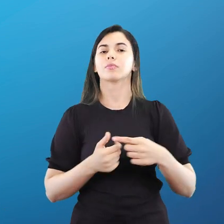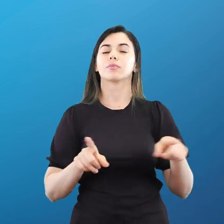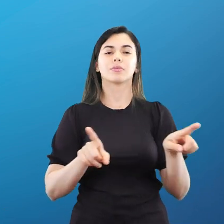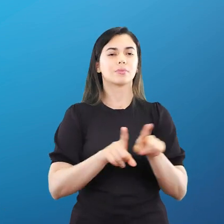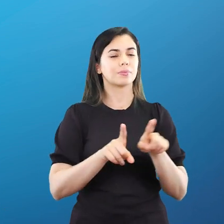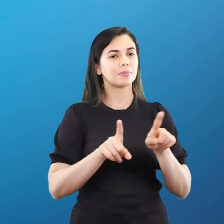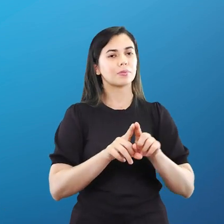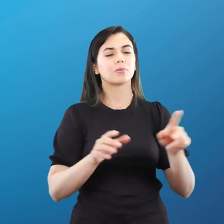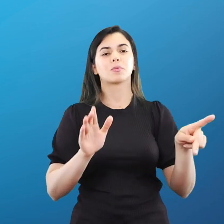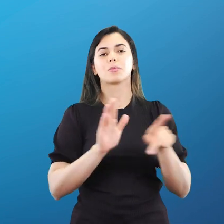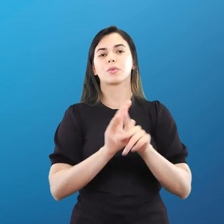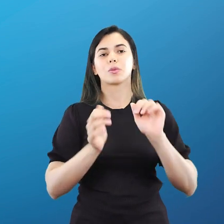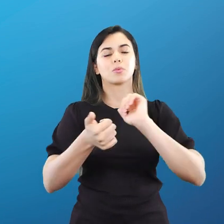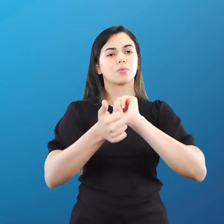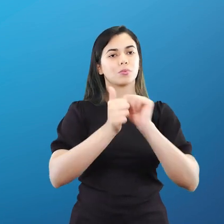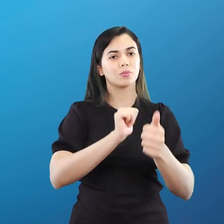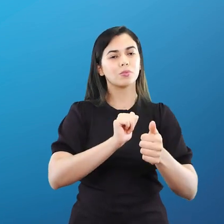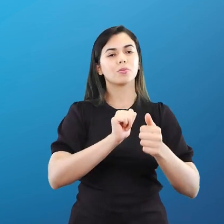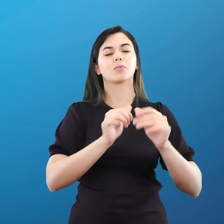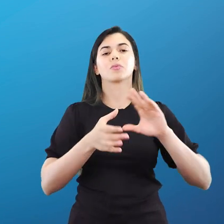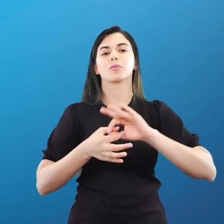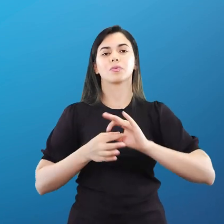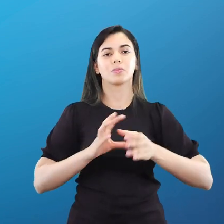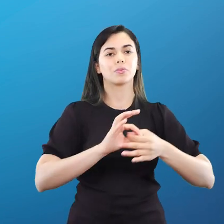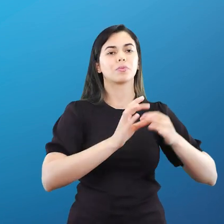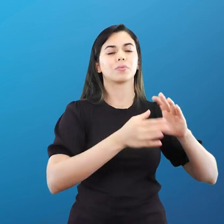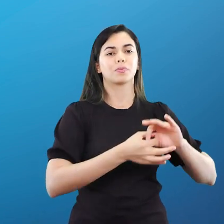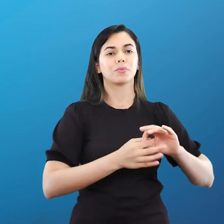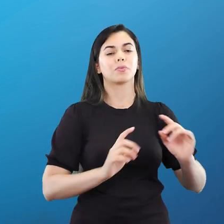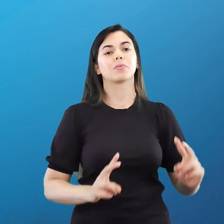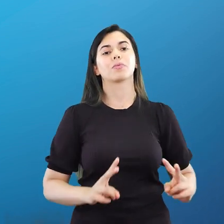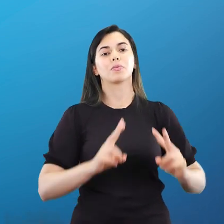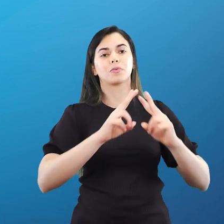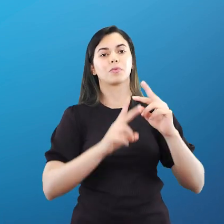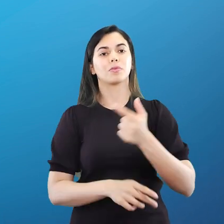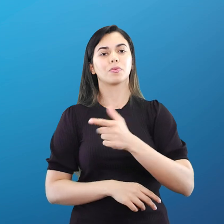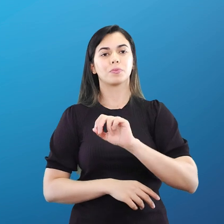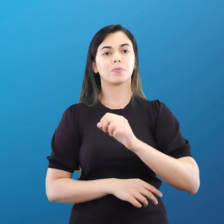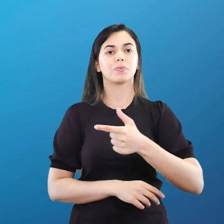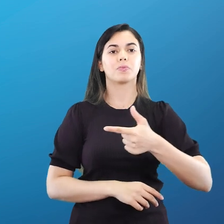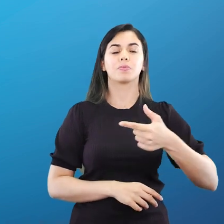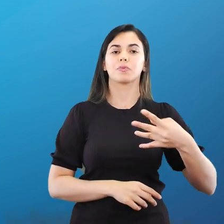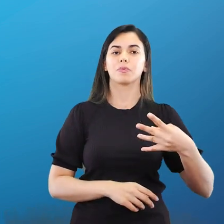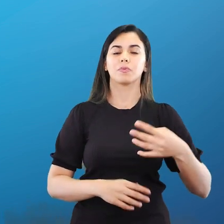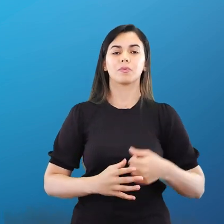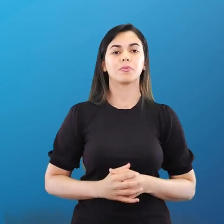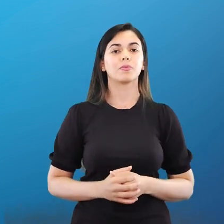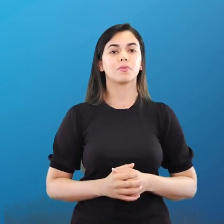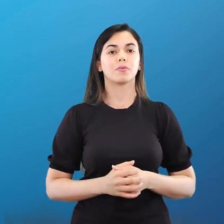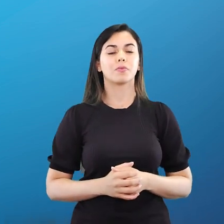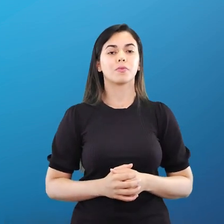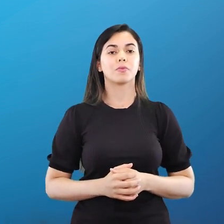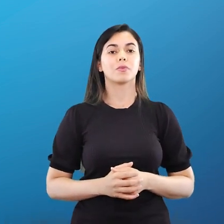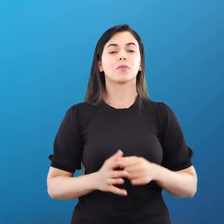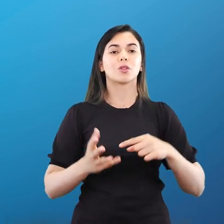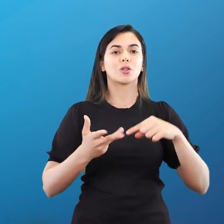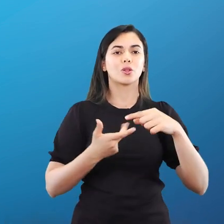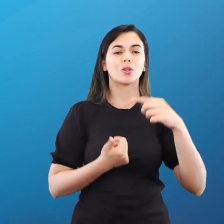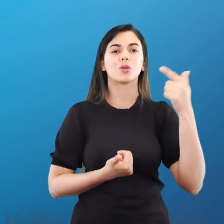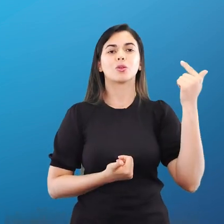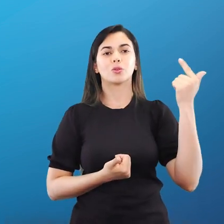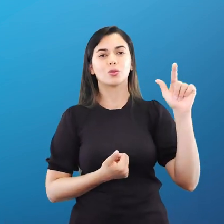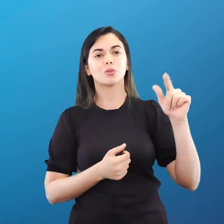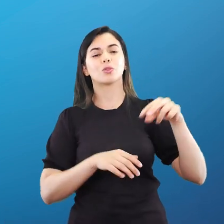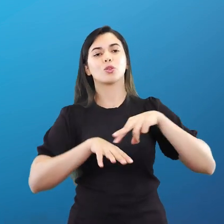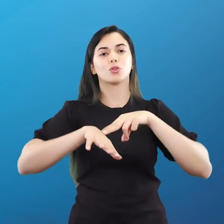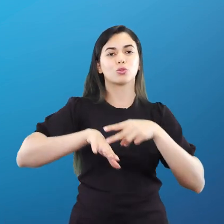modalidades que a gente vai ver nos Jogos Olímpicos de Paris 2024. Outras modalidades, o surf,